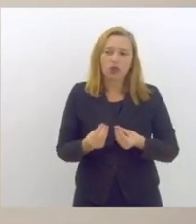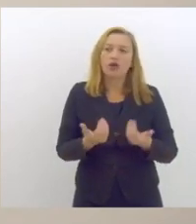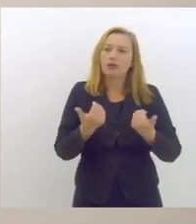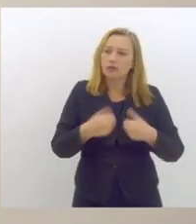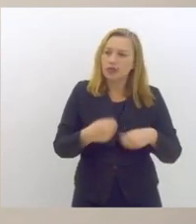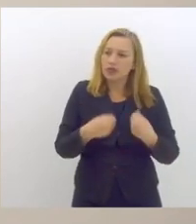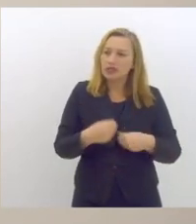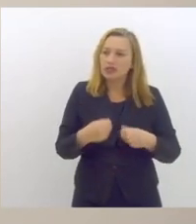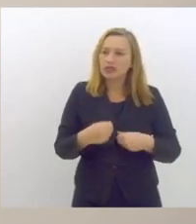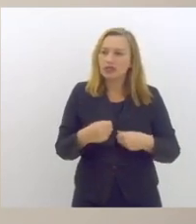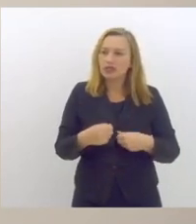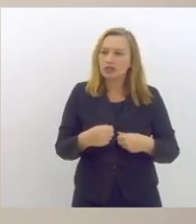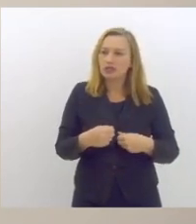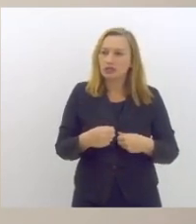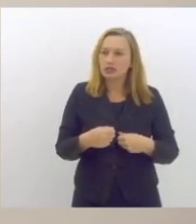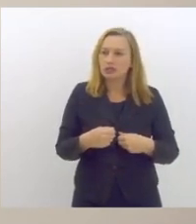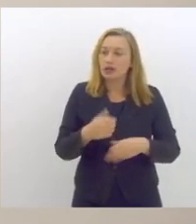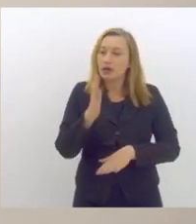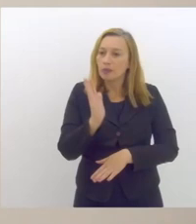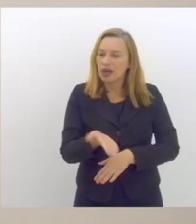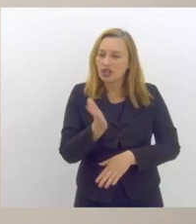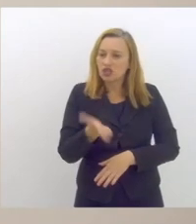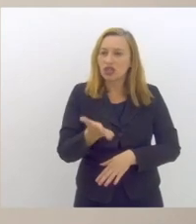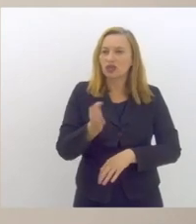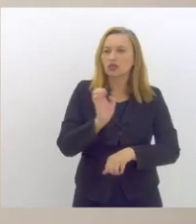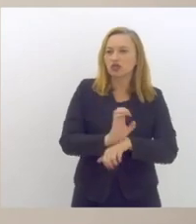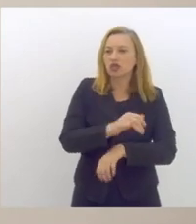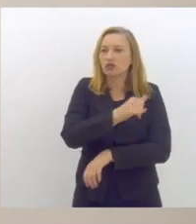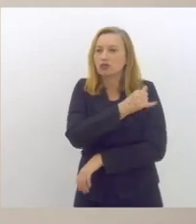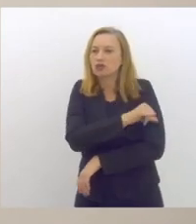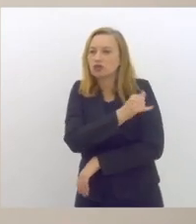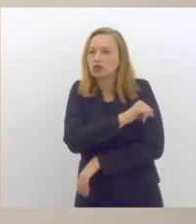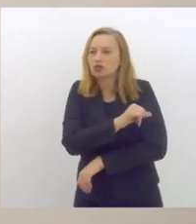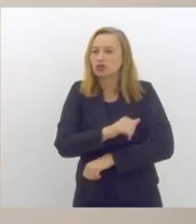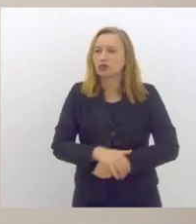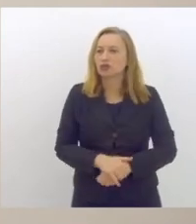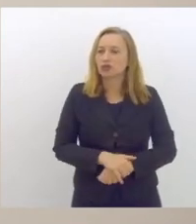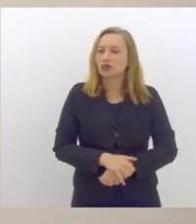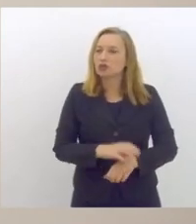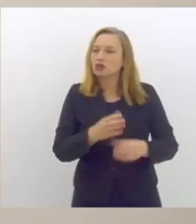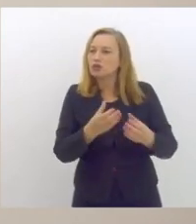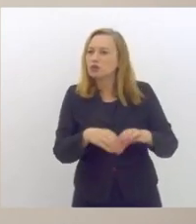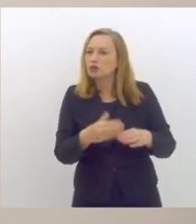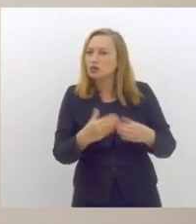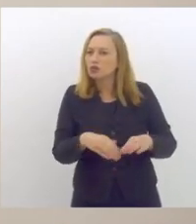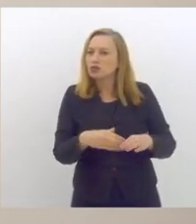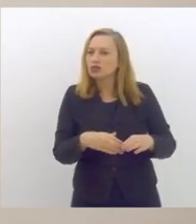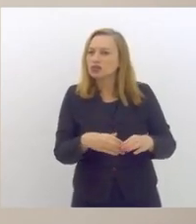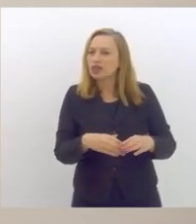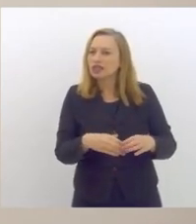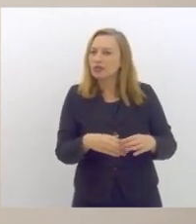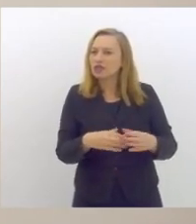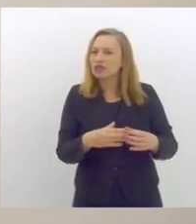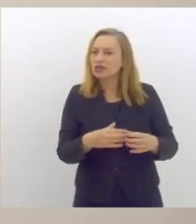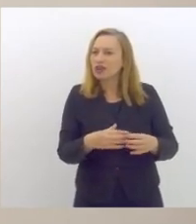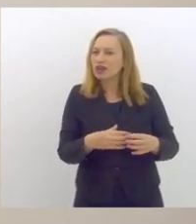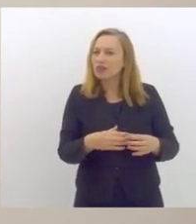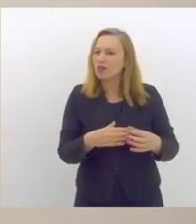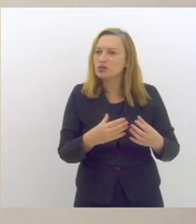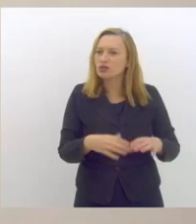precisa para ontem pelo menos no estado do Rio de Janeiro é de um concurso algo que integre psicólogos